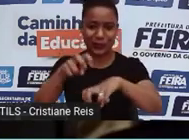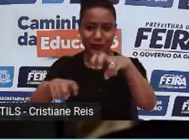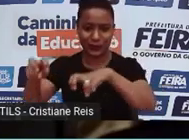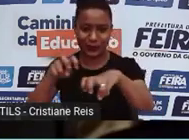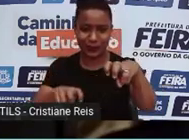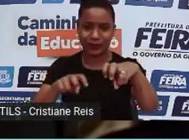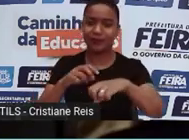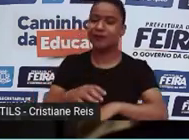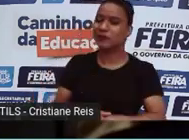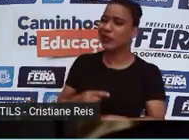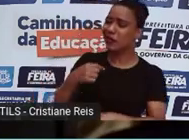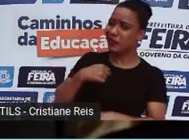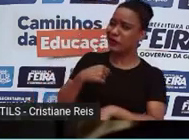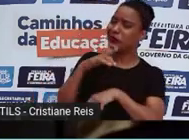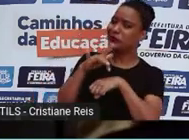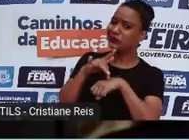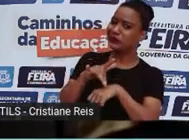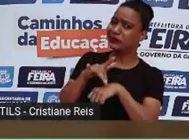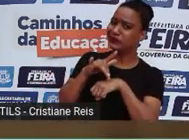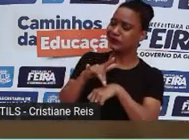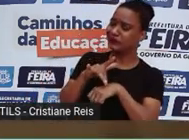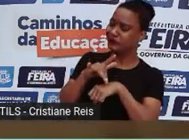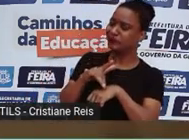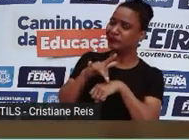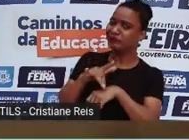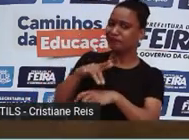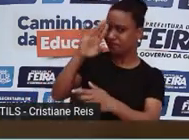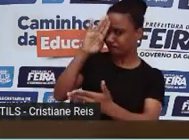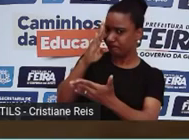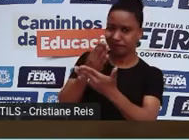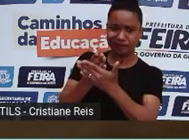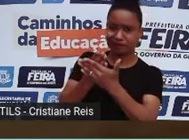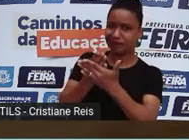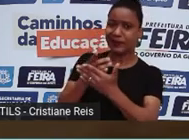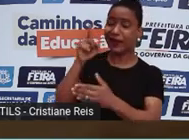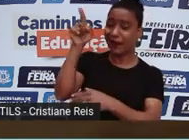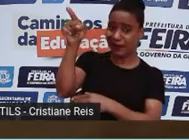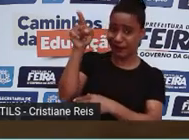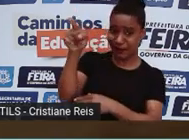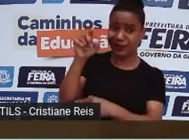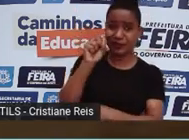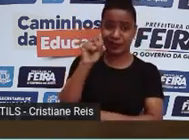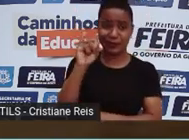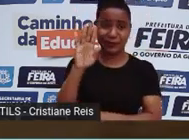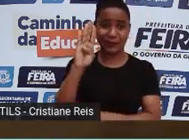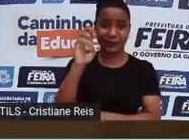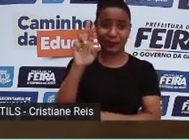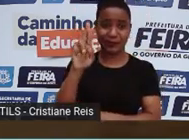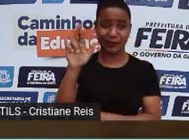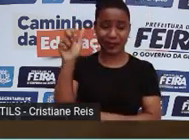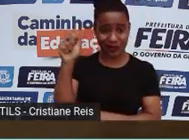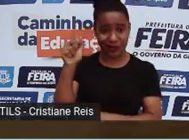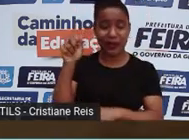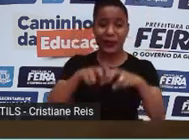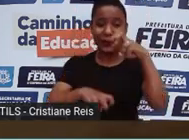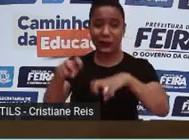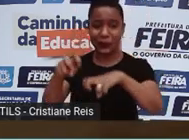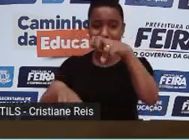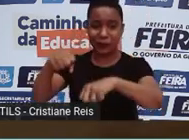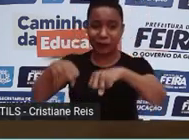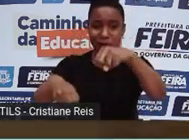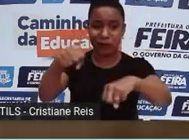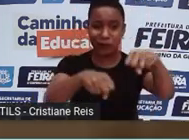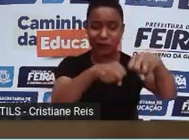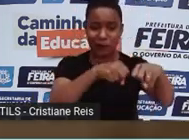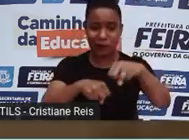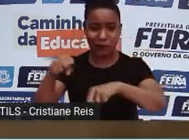à probabilidade de a gente ter o mamute vagando lá pela Sibéria, mas, por outro lado, eu acho a ideia genial porque vai forçar toda uma